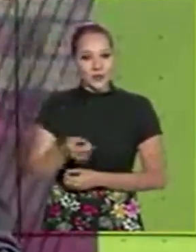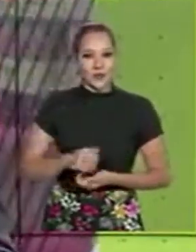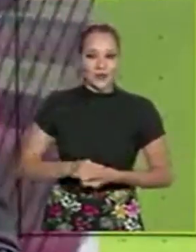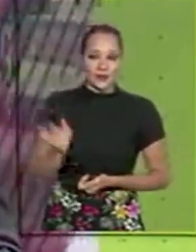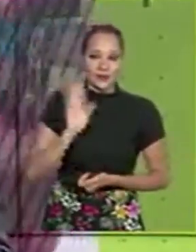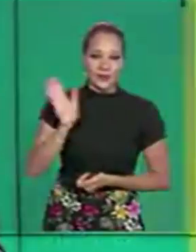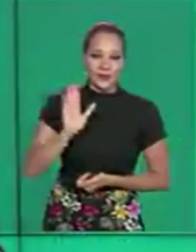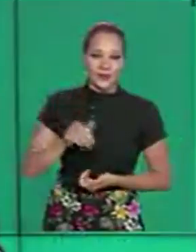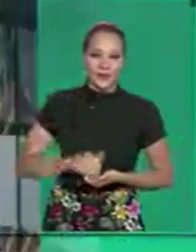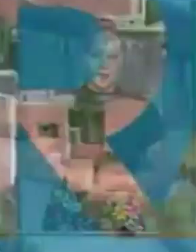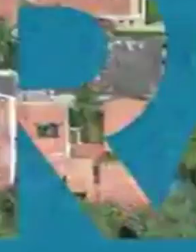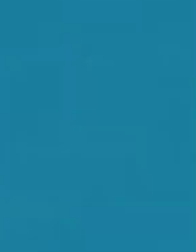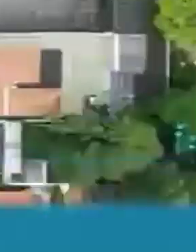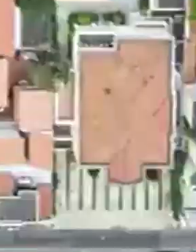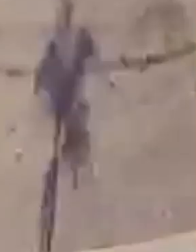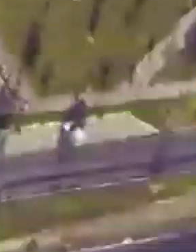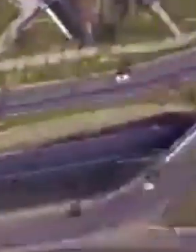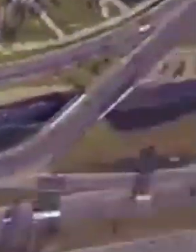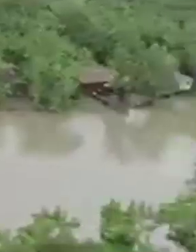edição. Tchau.